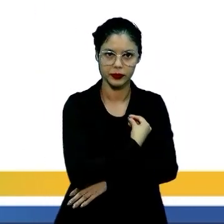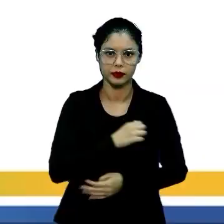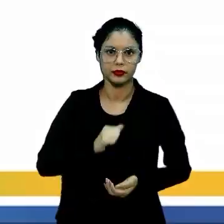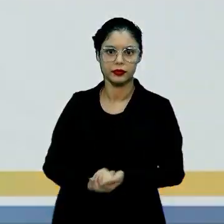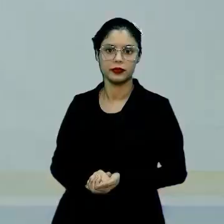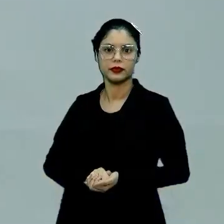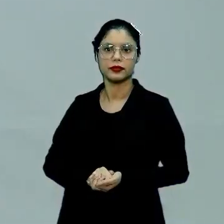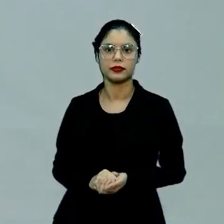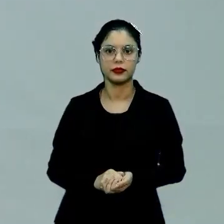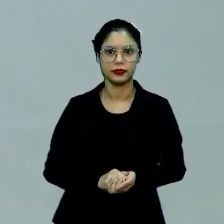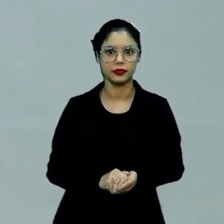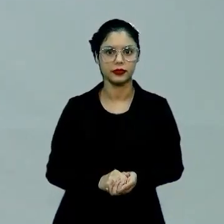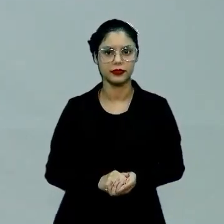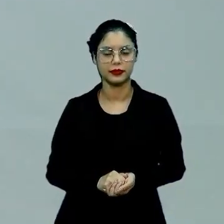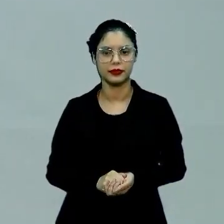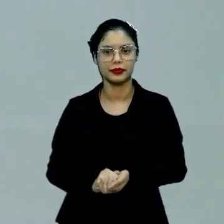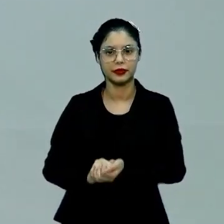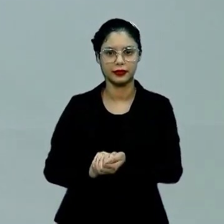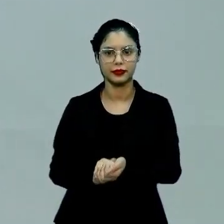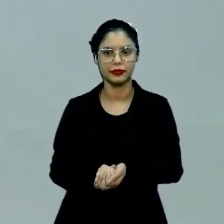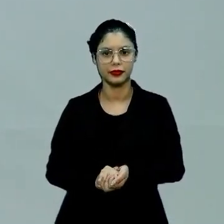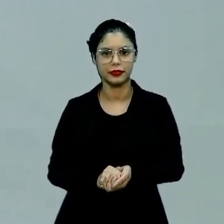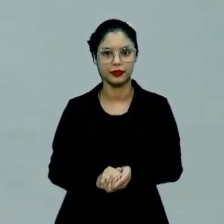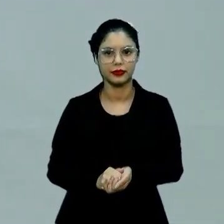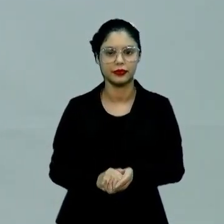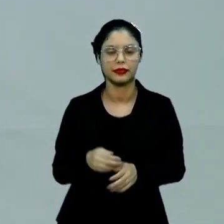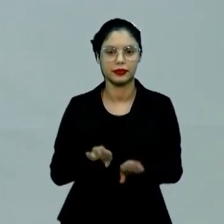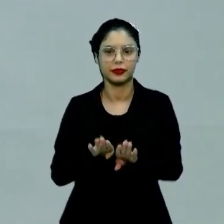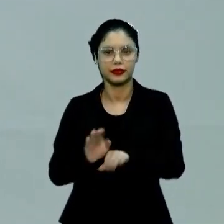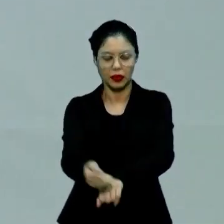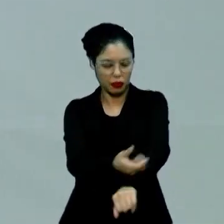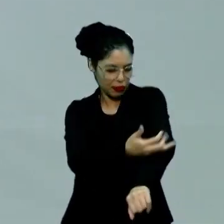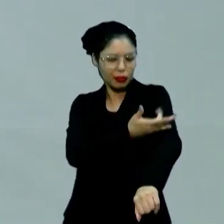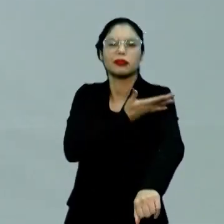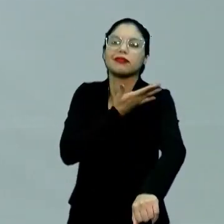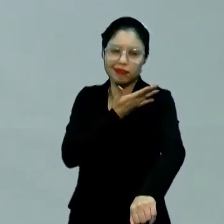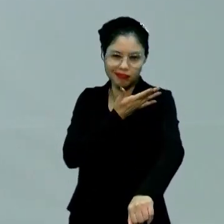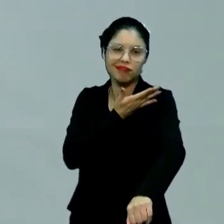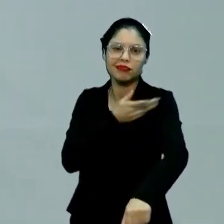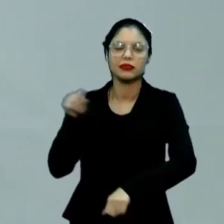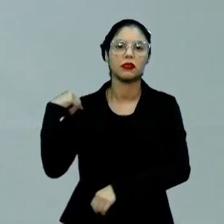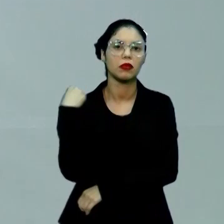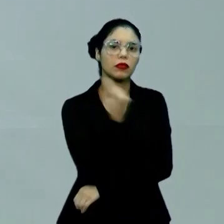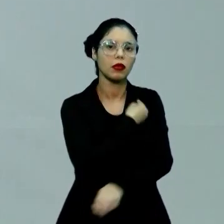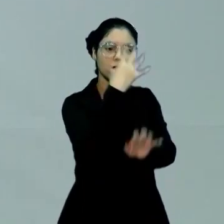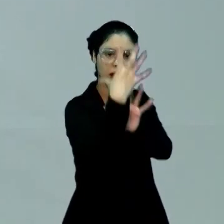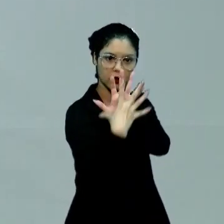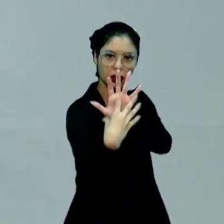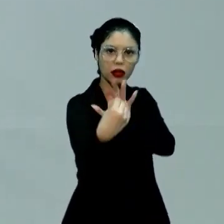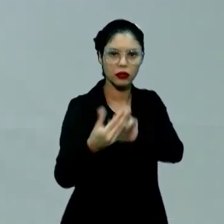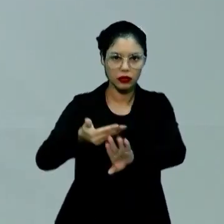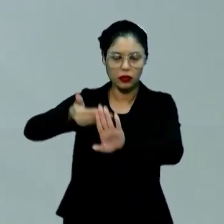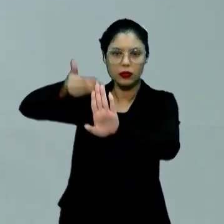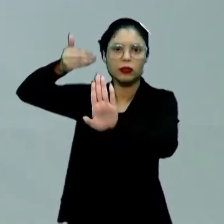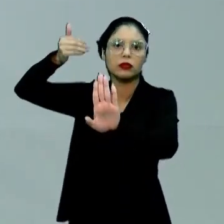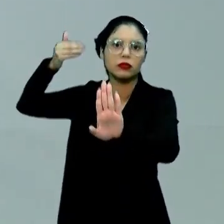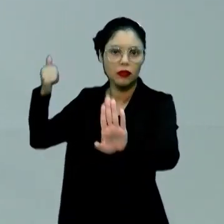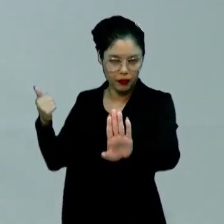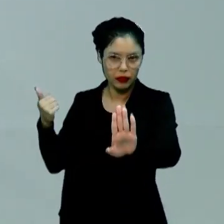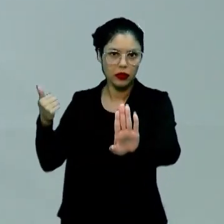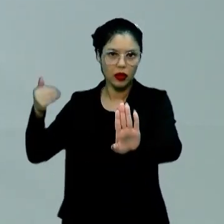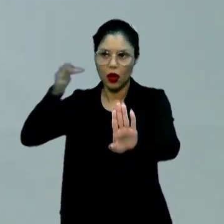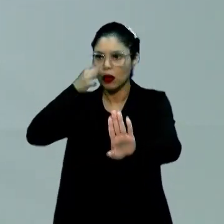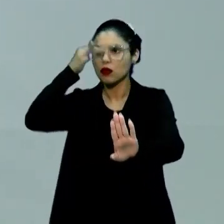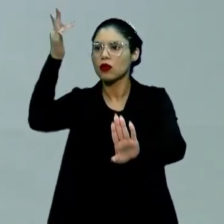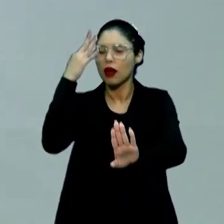Ó, cadê eu? Volta! Não sei eu tivesse sem manga aqui, tudo arrepiado. Somos um reflexo do passado, um vislumbre